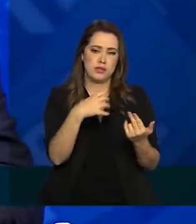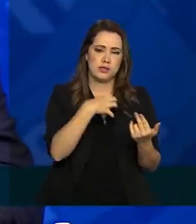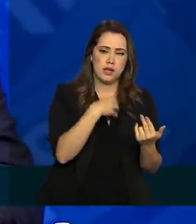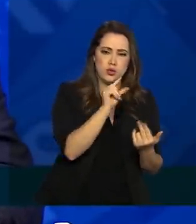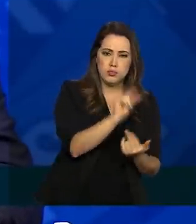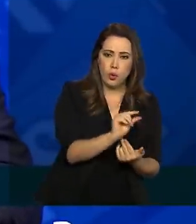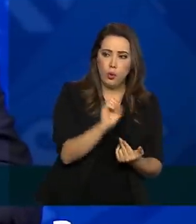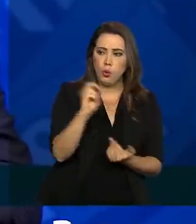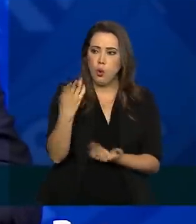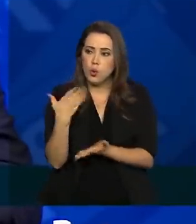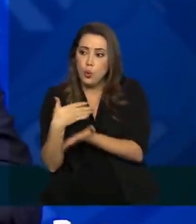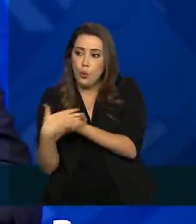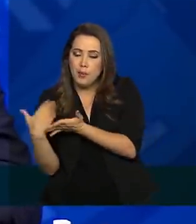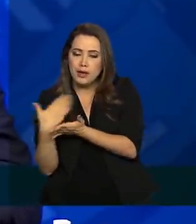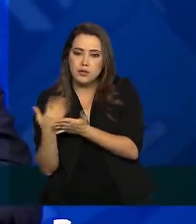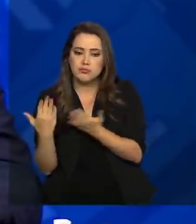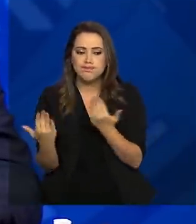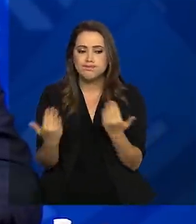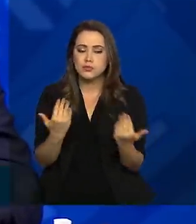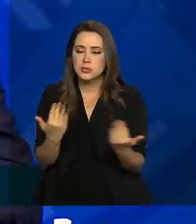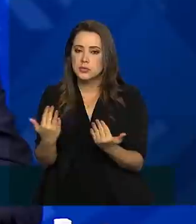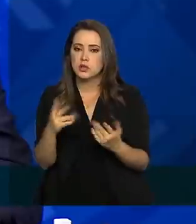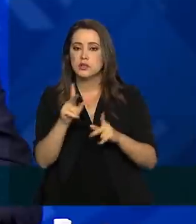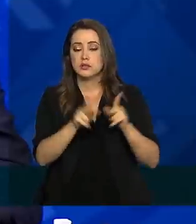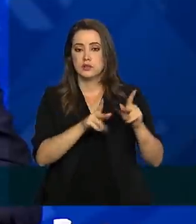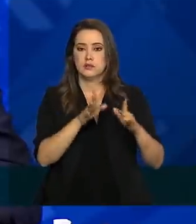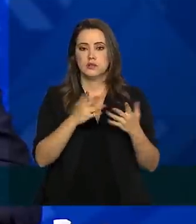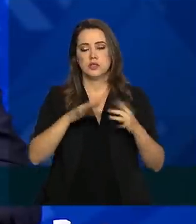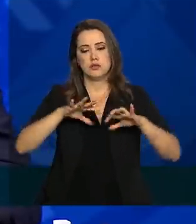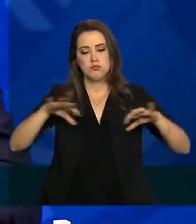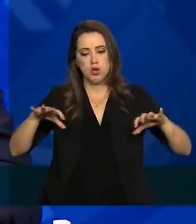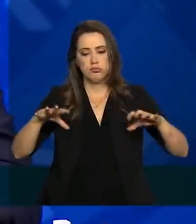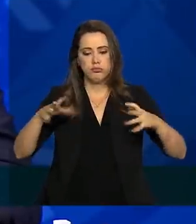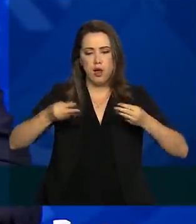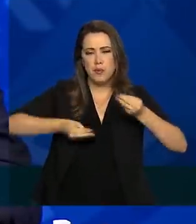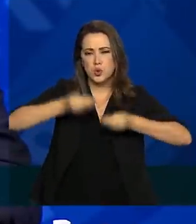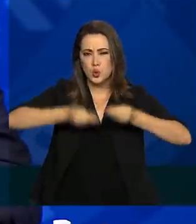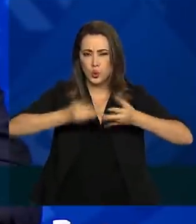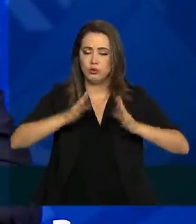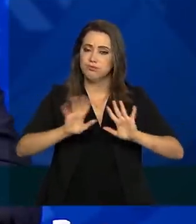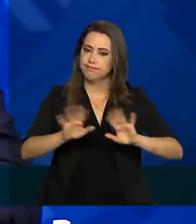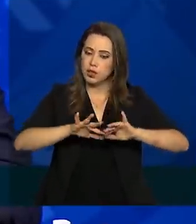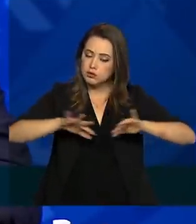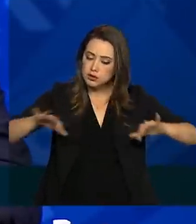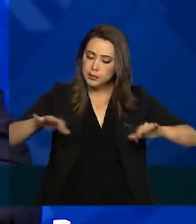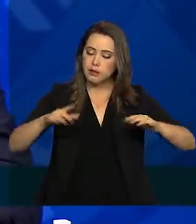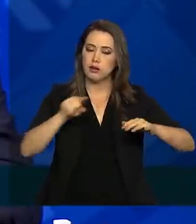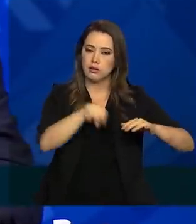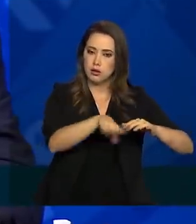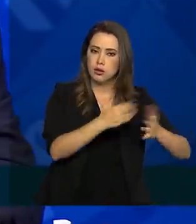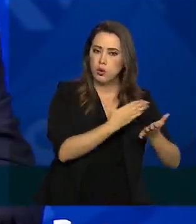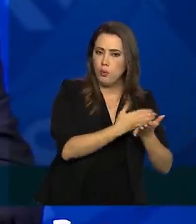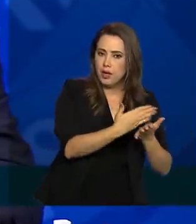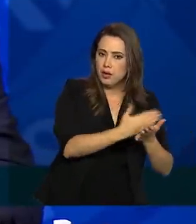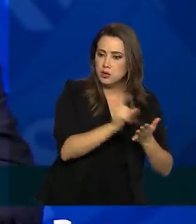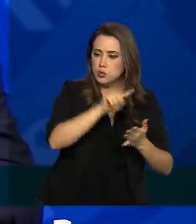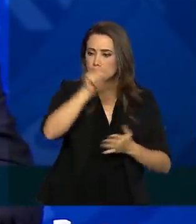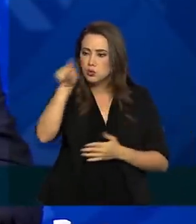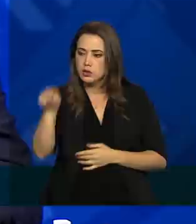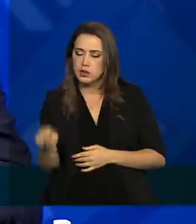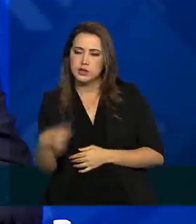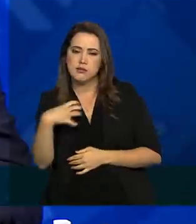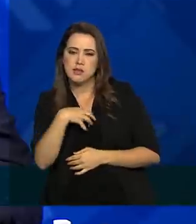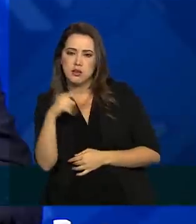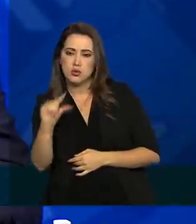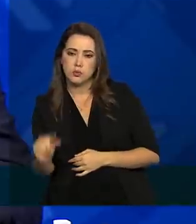muitos trabalhos acabam misturando um pouco essas populações. E sim, feitas análises de